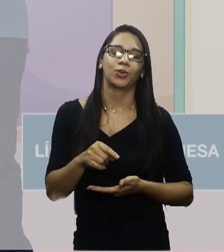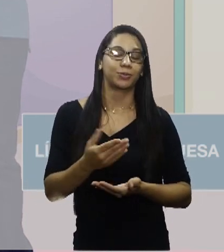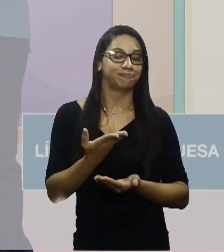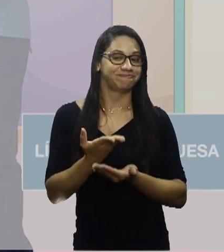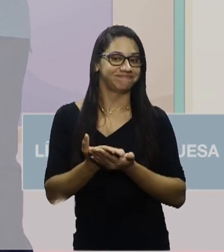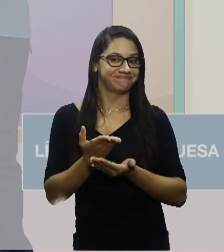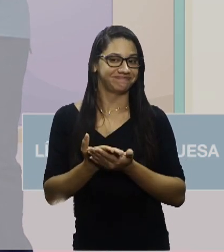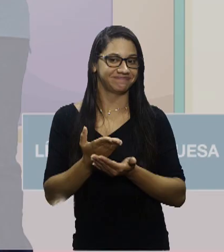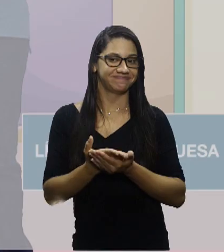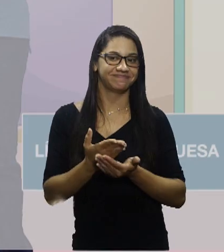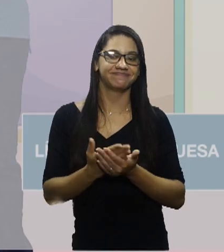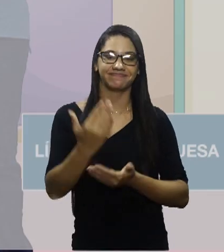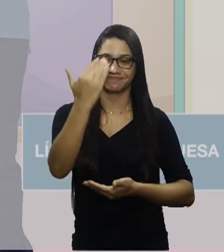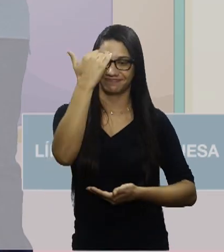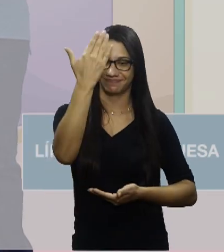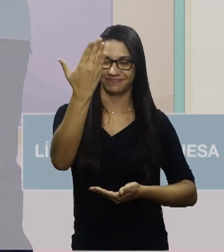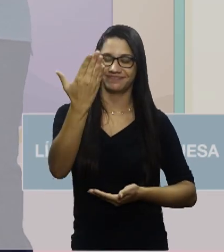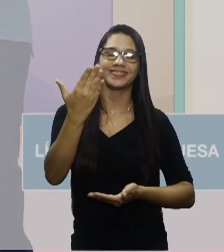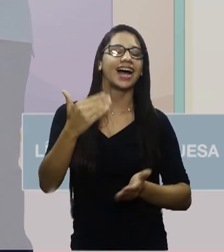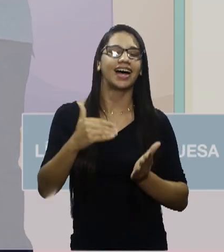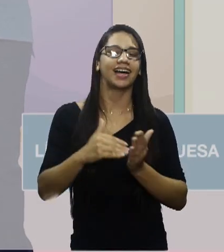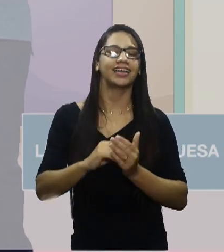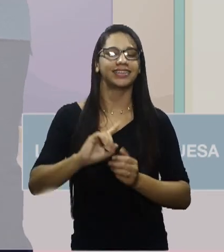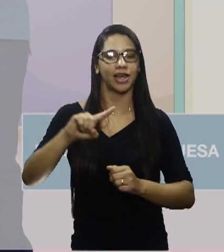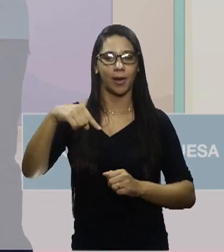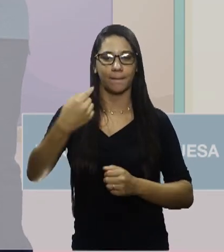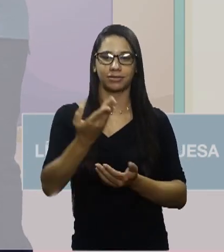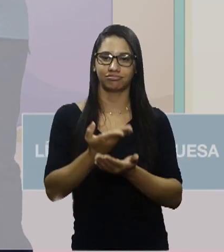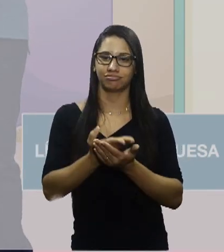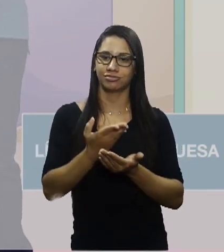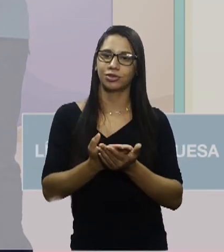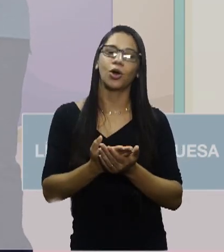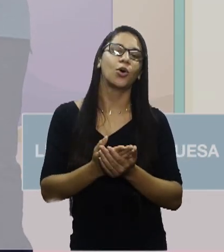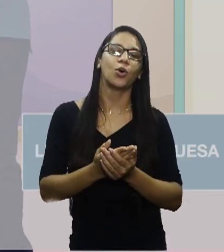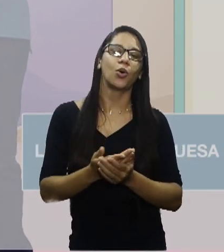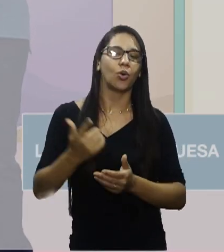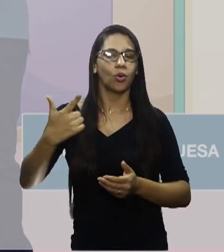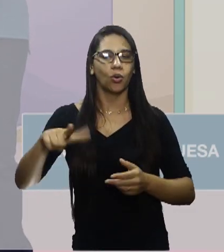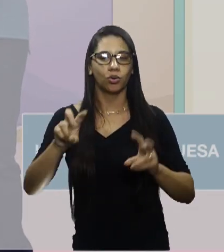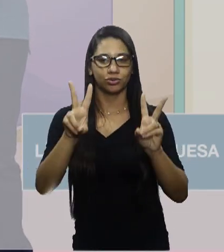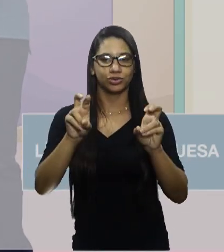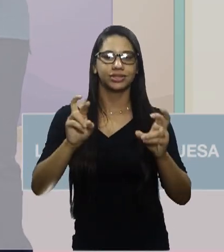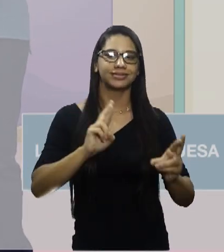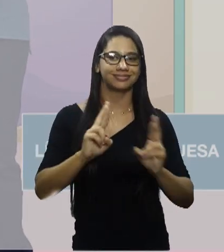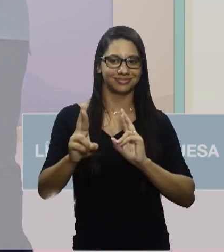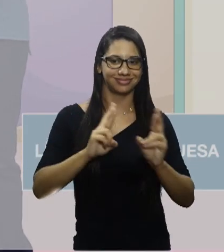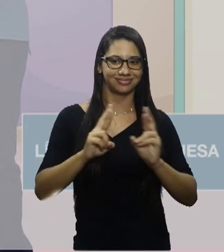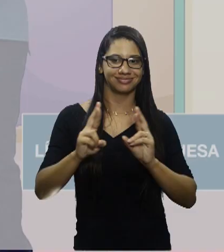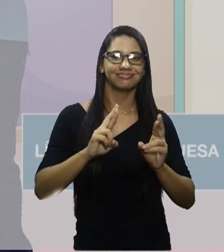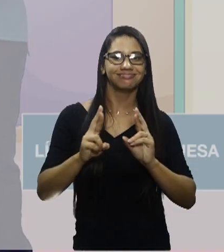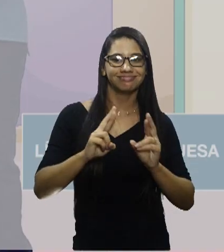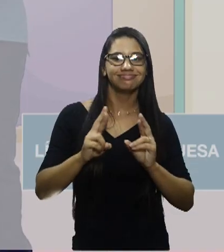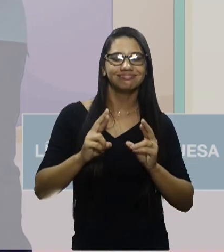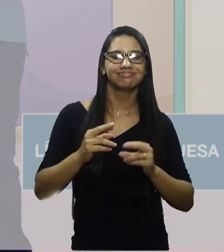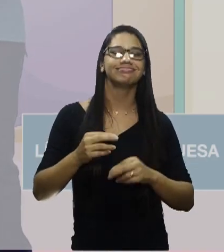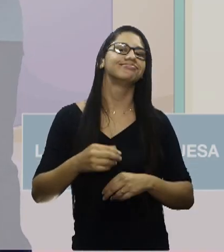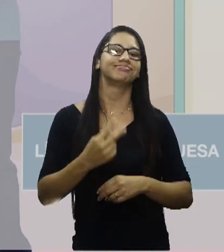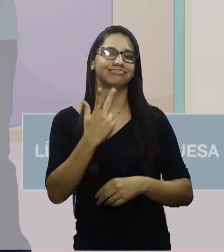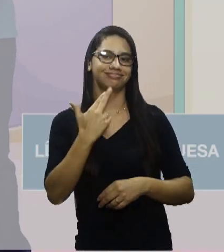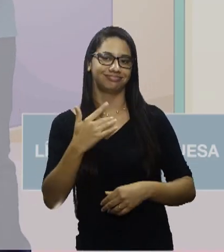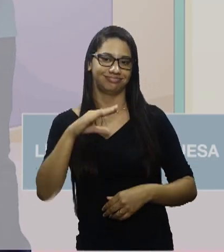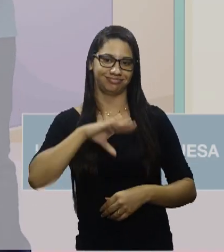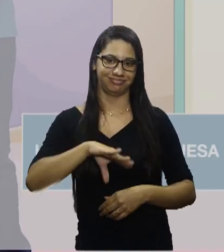aula. Obrigado e até a próxima aula, onde vamos tratar de outros assuntos relacionados à nossa amada língua portuguesa.